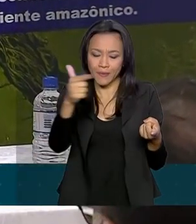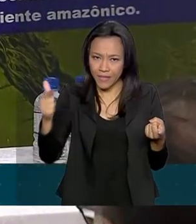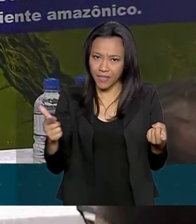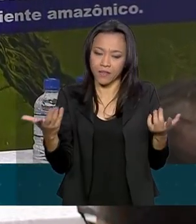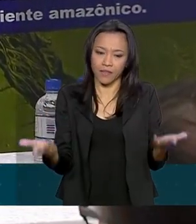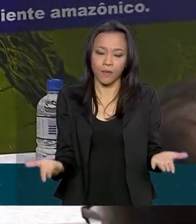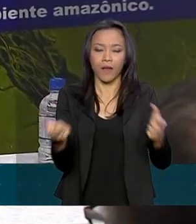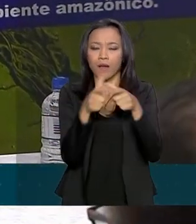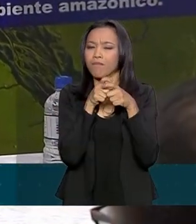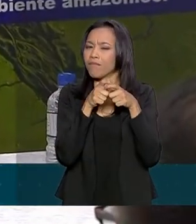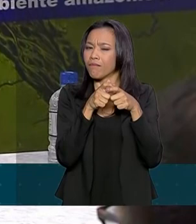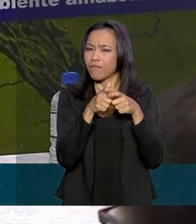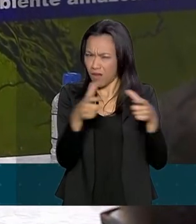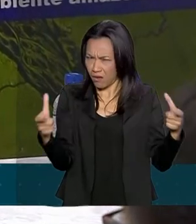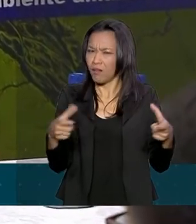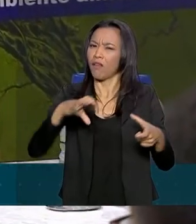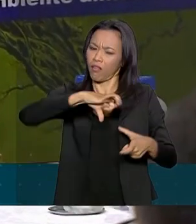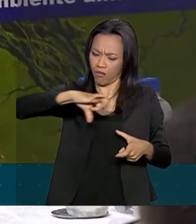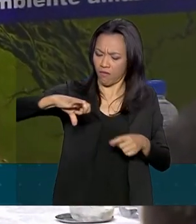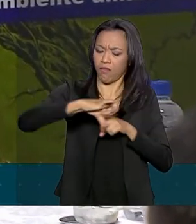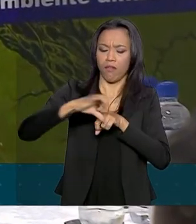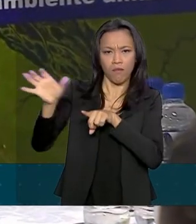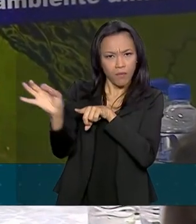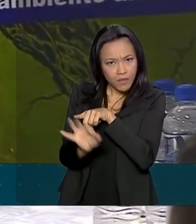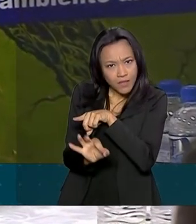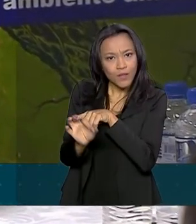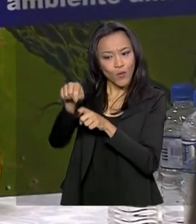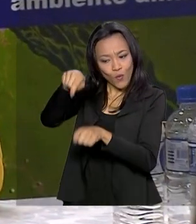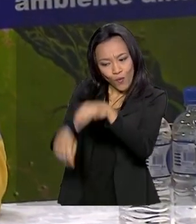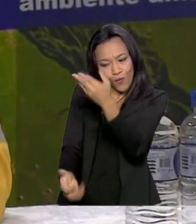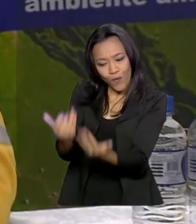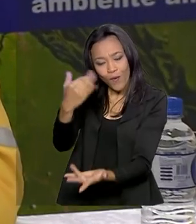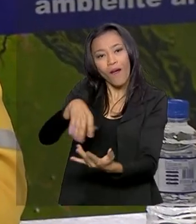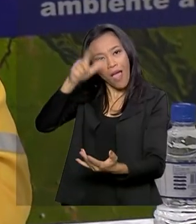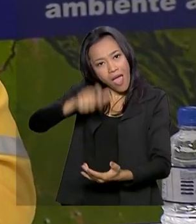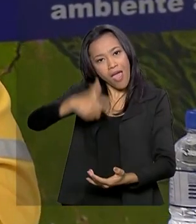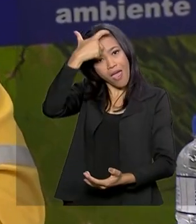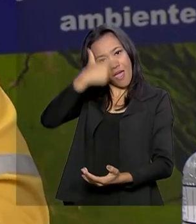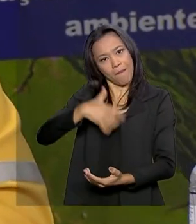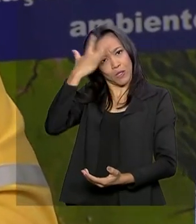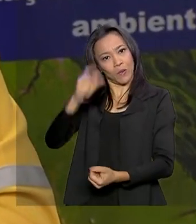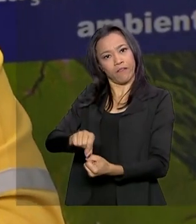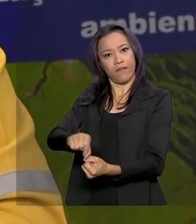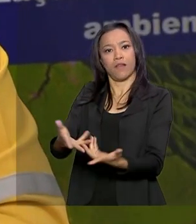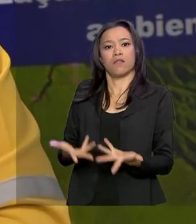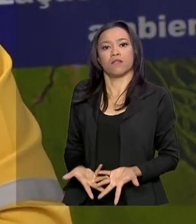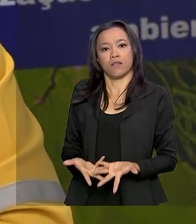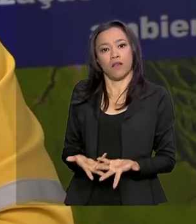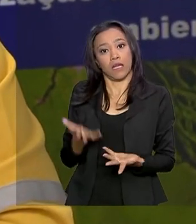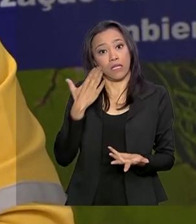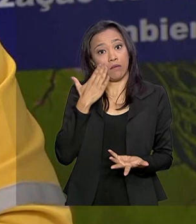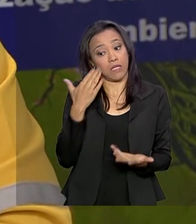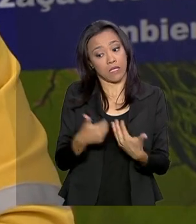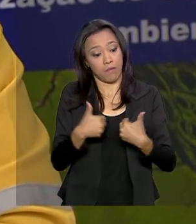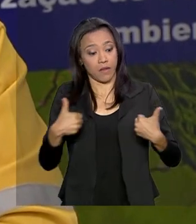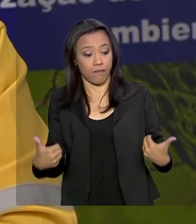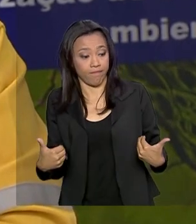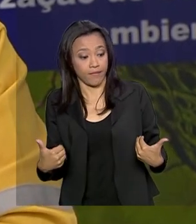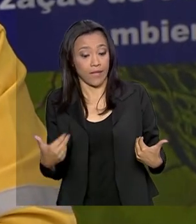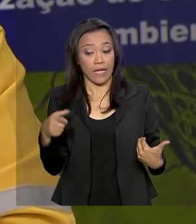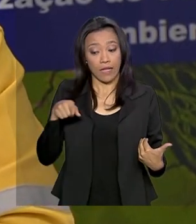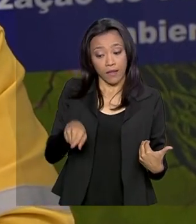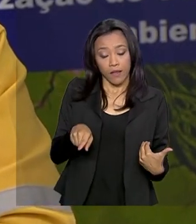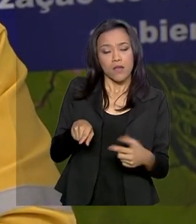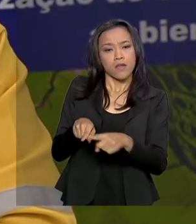parte, 99% do fogo é de origem humana. Aí nós temos que separar um pouco. Tem aquelas que são